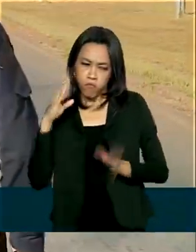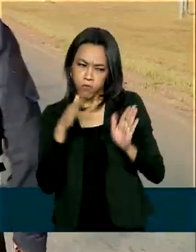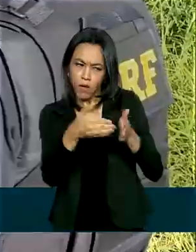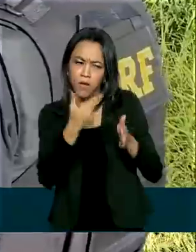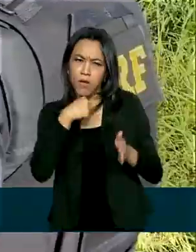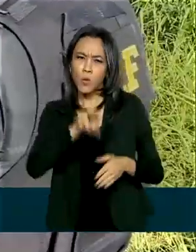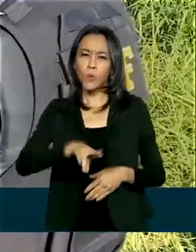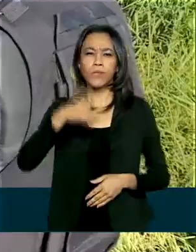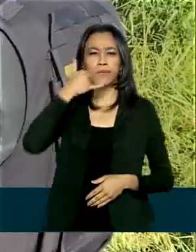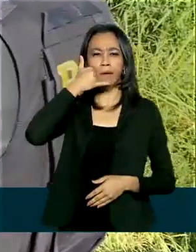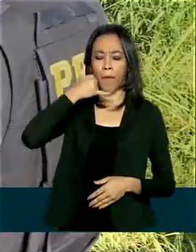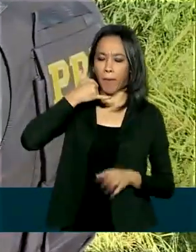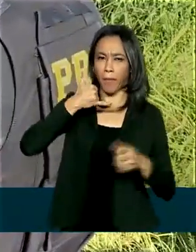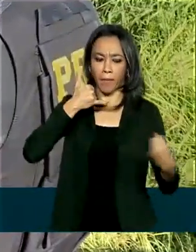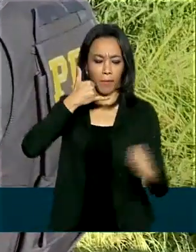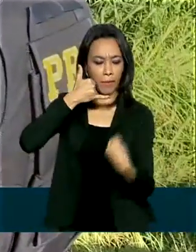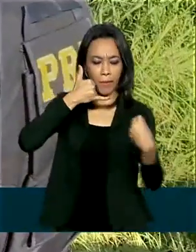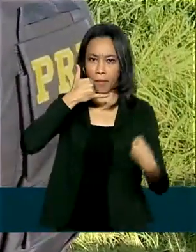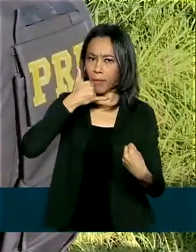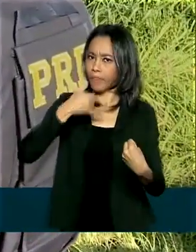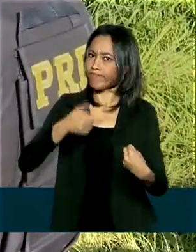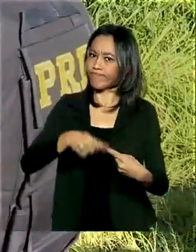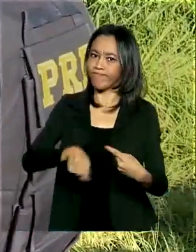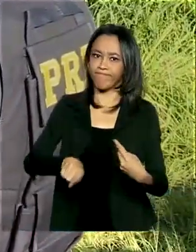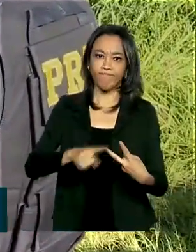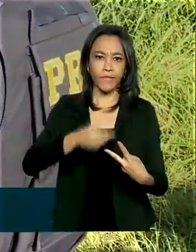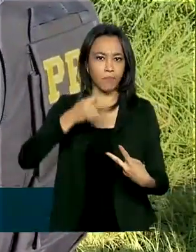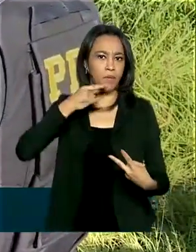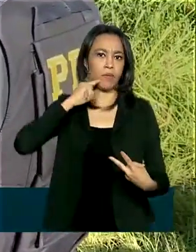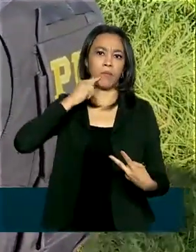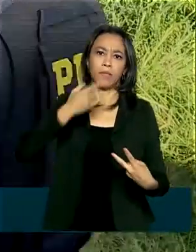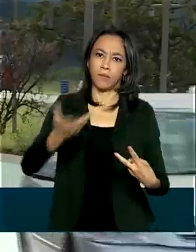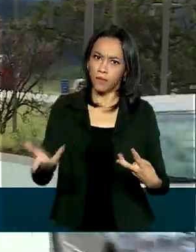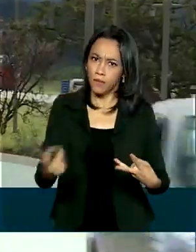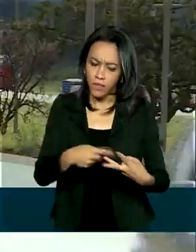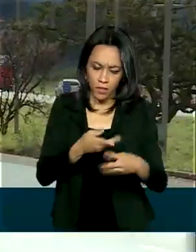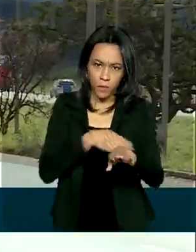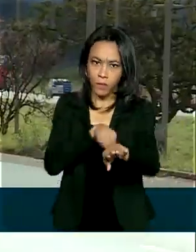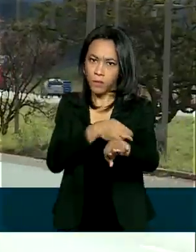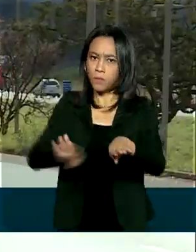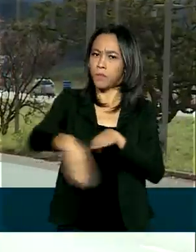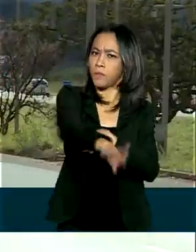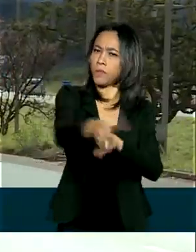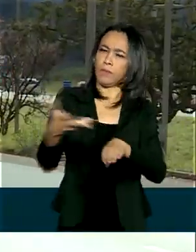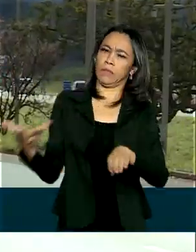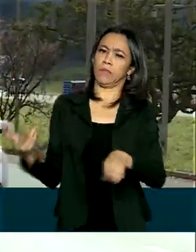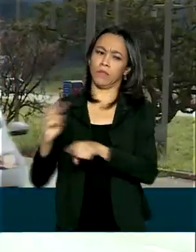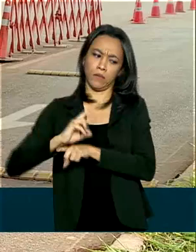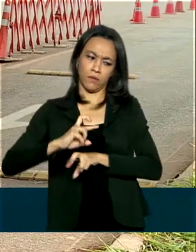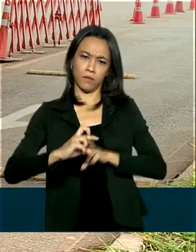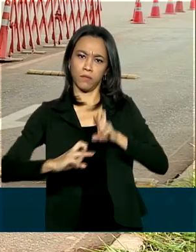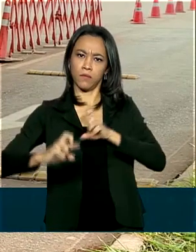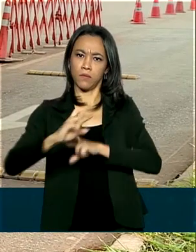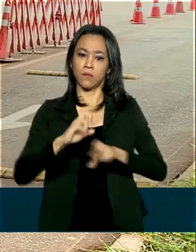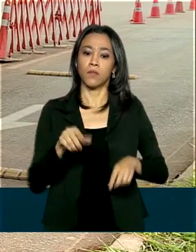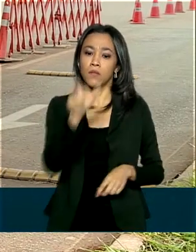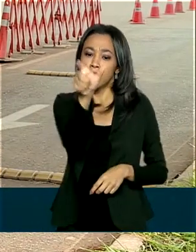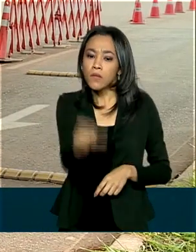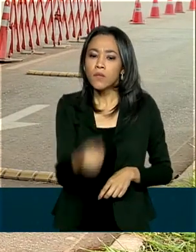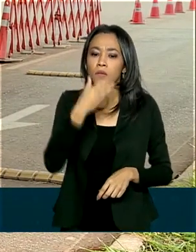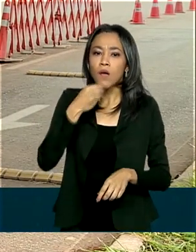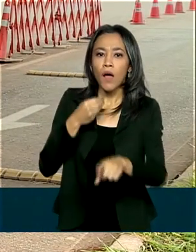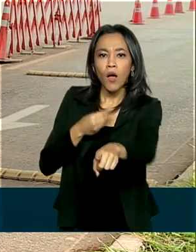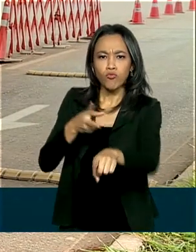celular enquanto dirige, combina álcool e direção e faz ultrapassagens indevidas. E para o porta-voz da